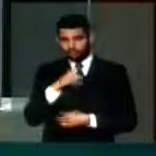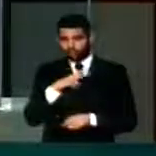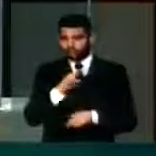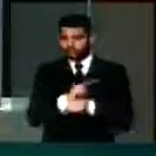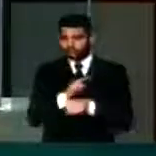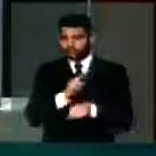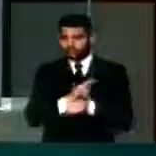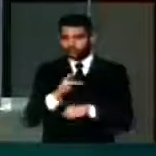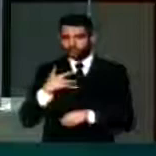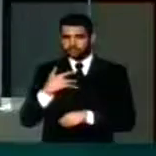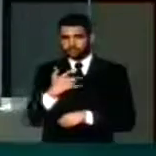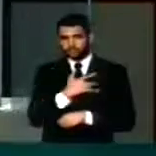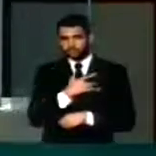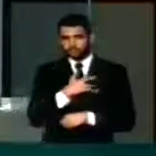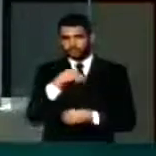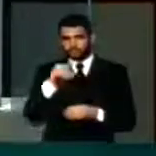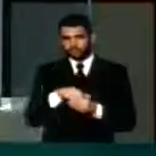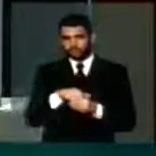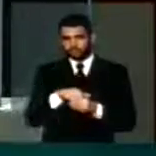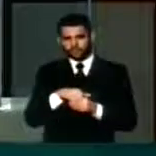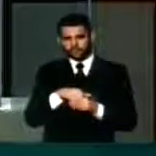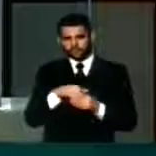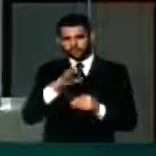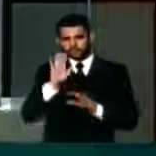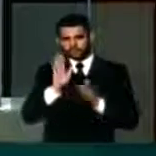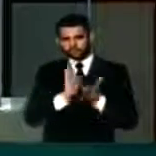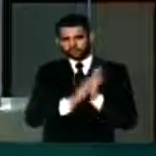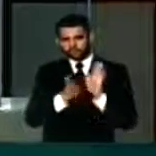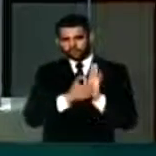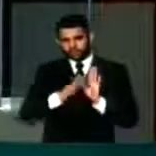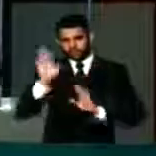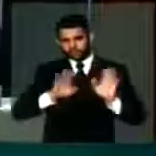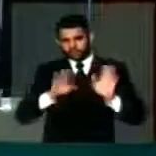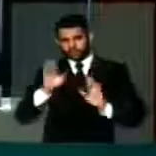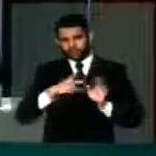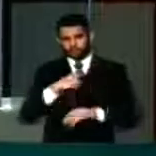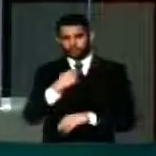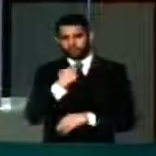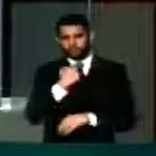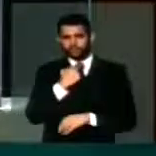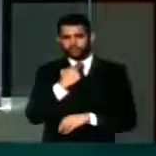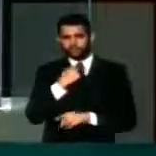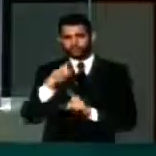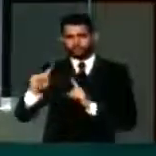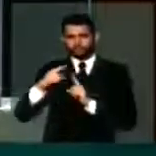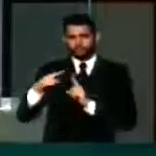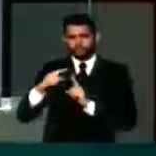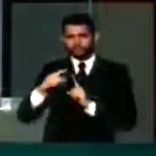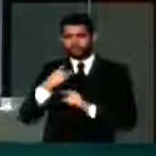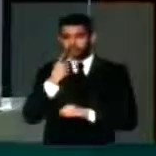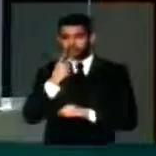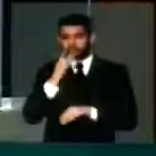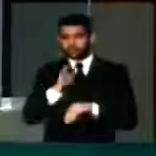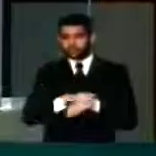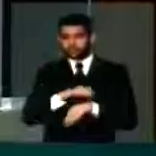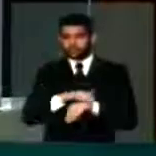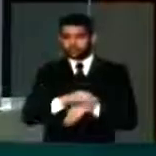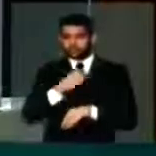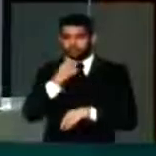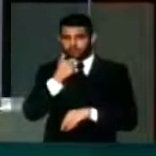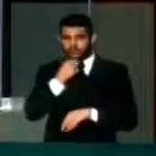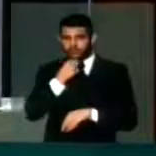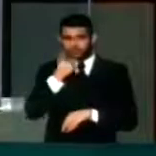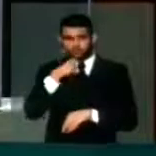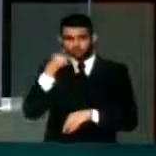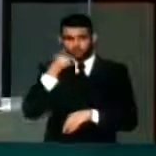defende a saúde tem que votar nessa emenda que está aqui. Nós não podemos ser chantageados. Eu digo mais, senhores